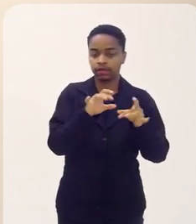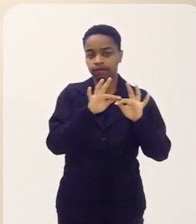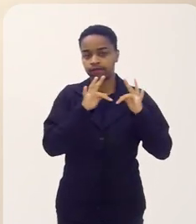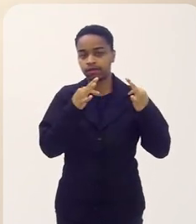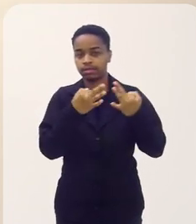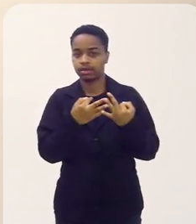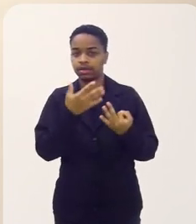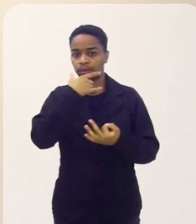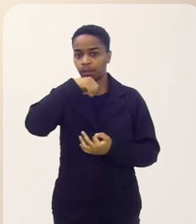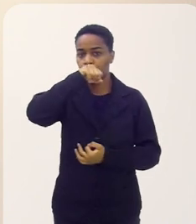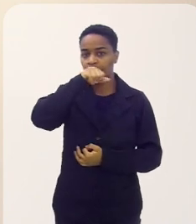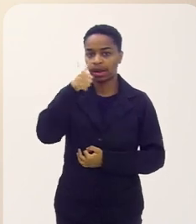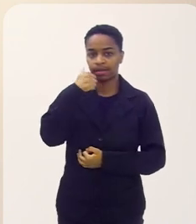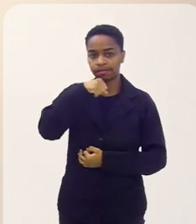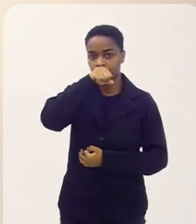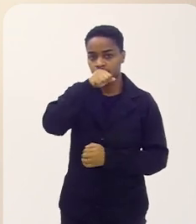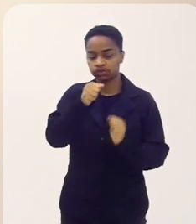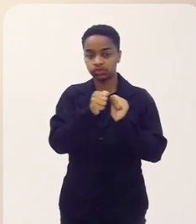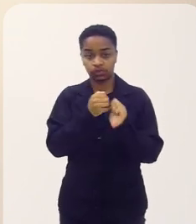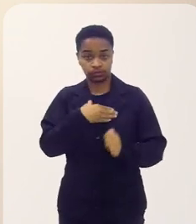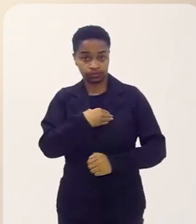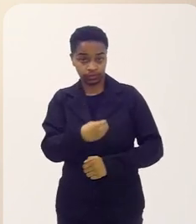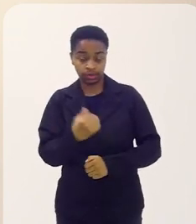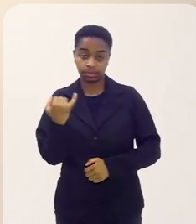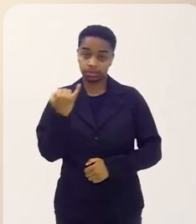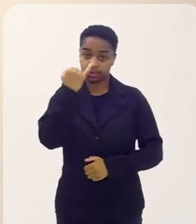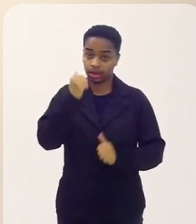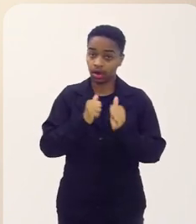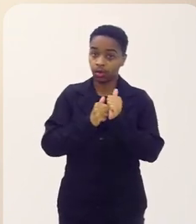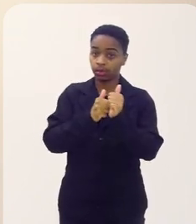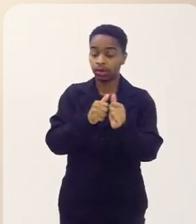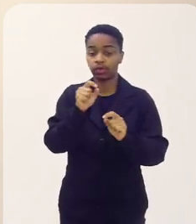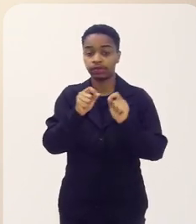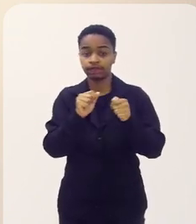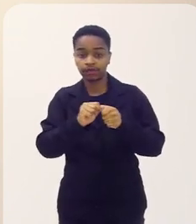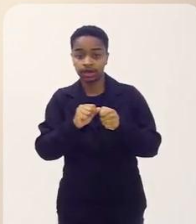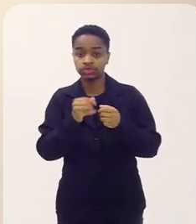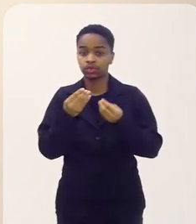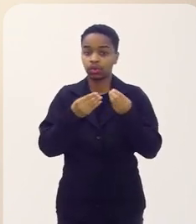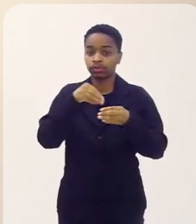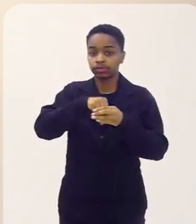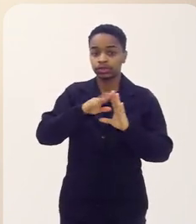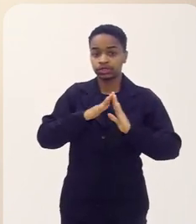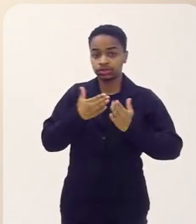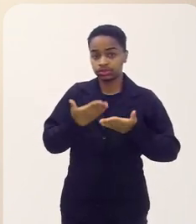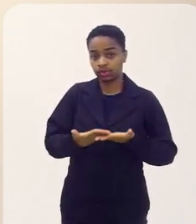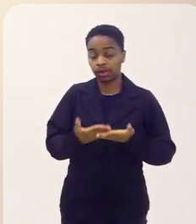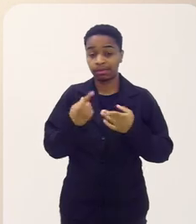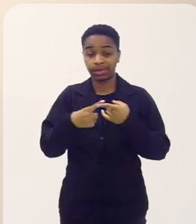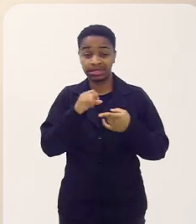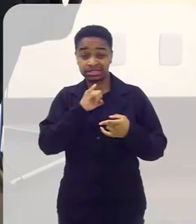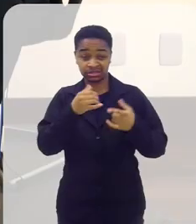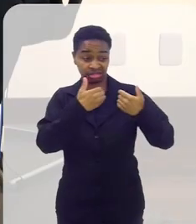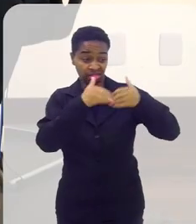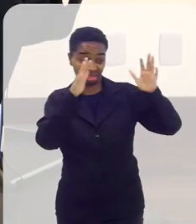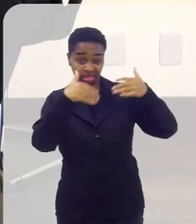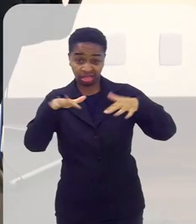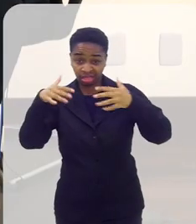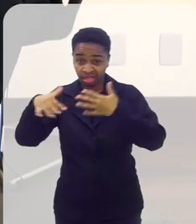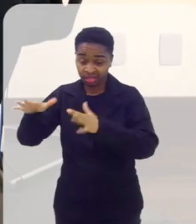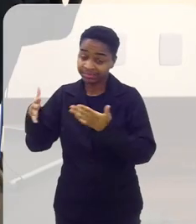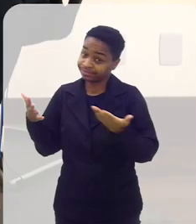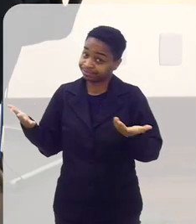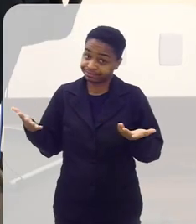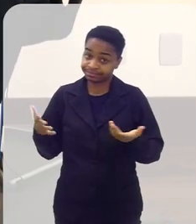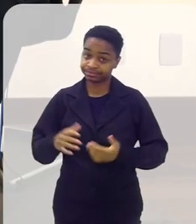família né do pai da mãe com os filhos é importante se acompanhar o que ele faz como é que foi na escola e tal você se deixa largado muito